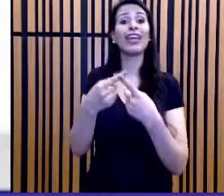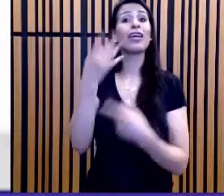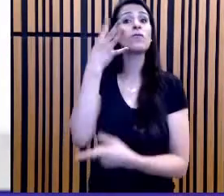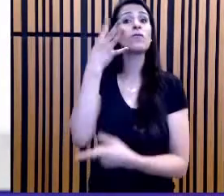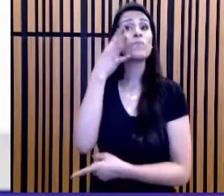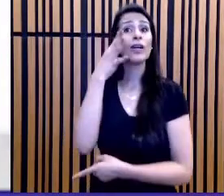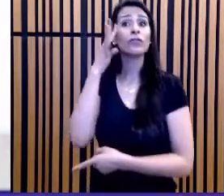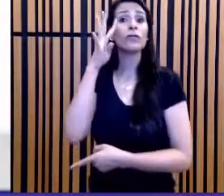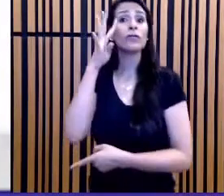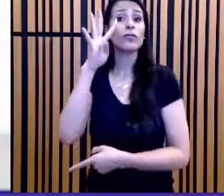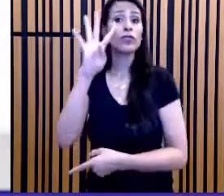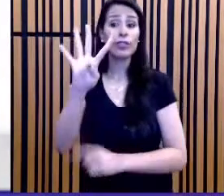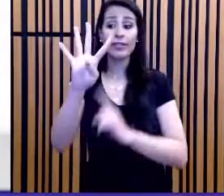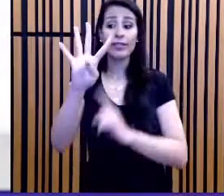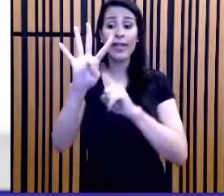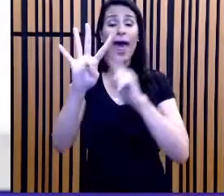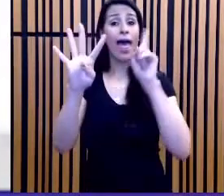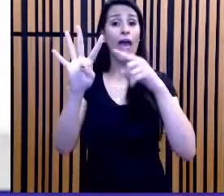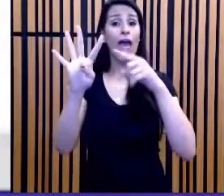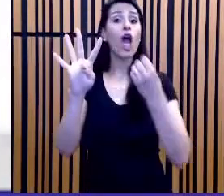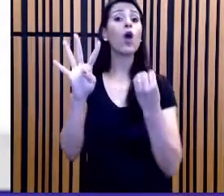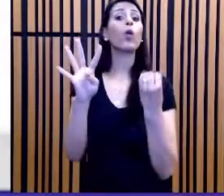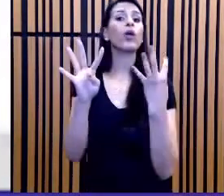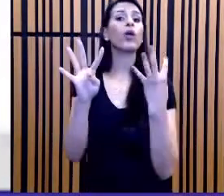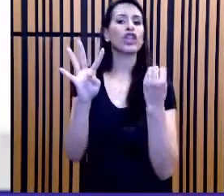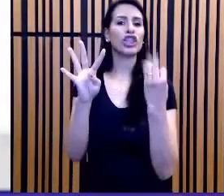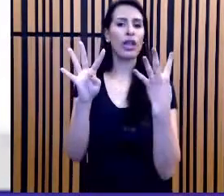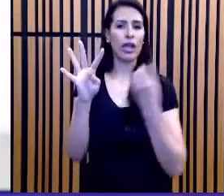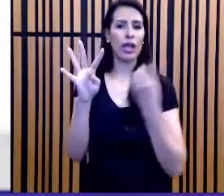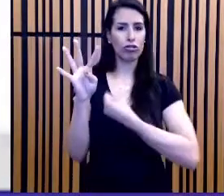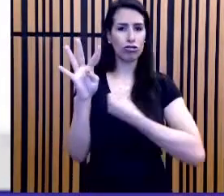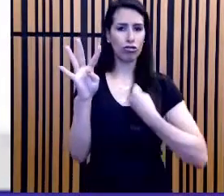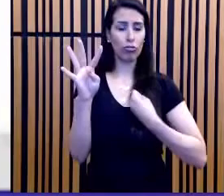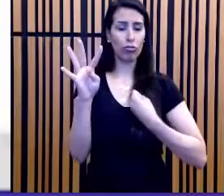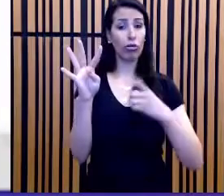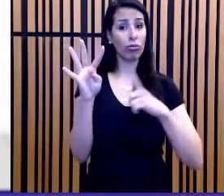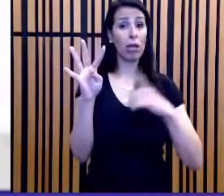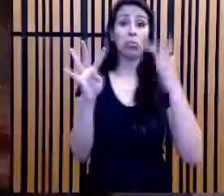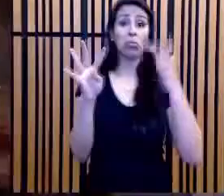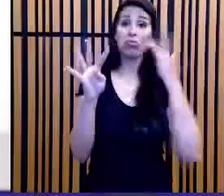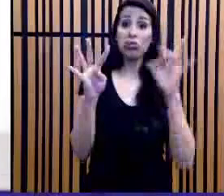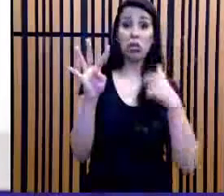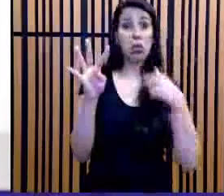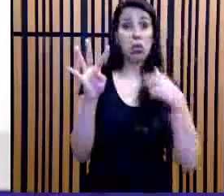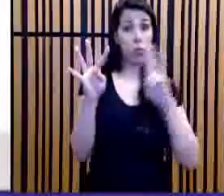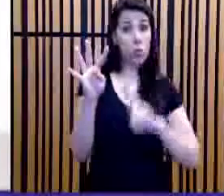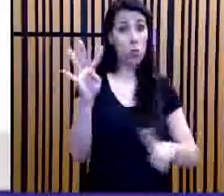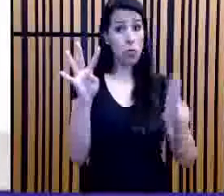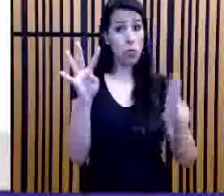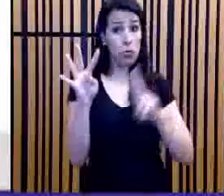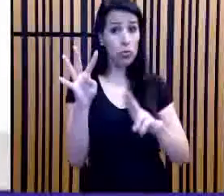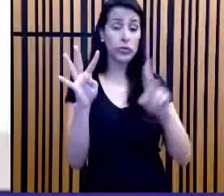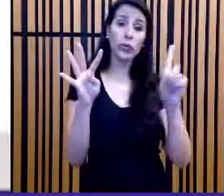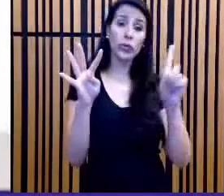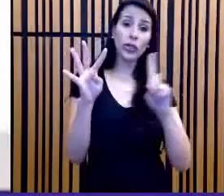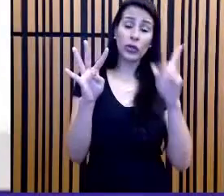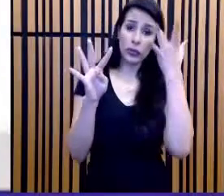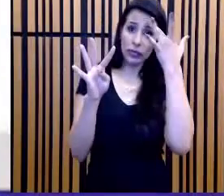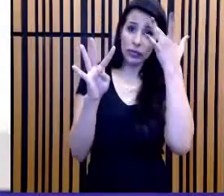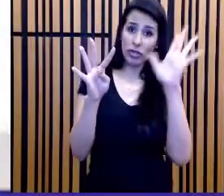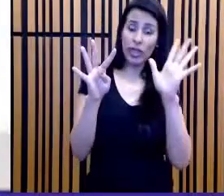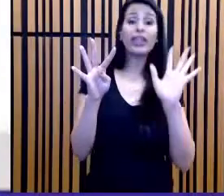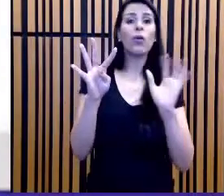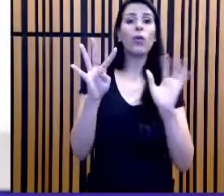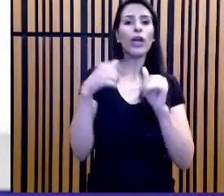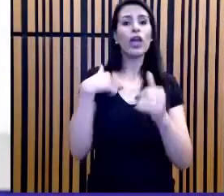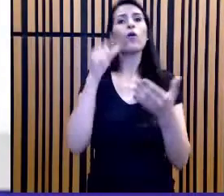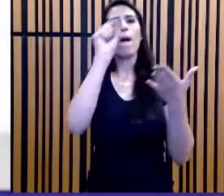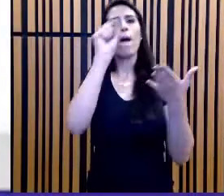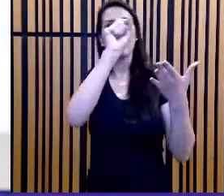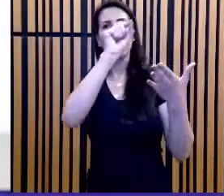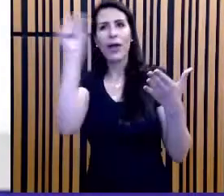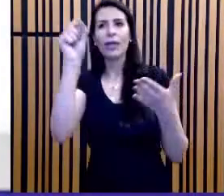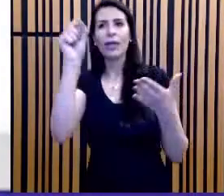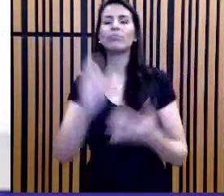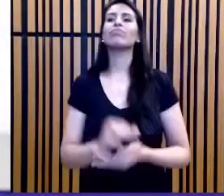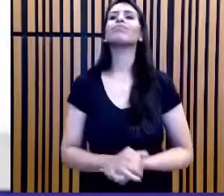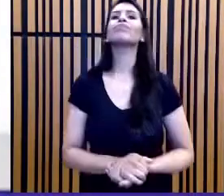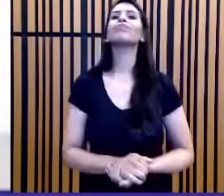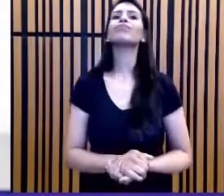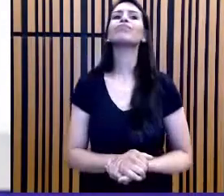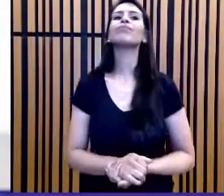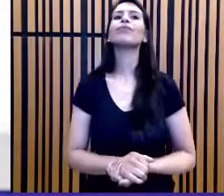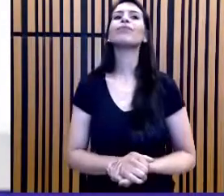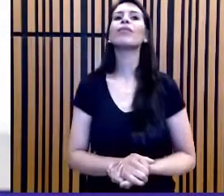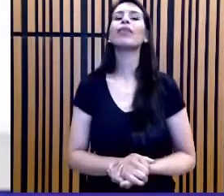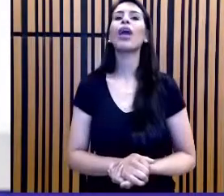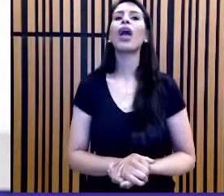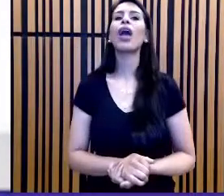quantitativo. Representa uma quantidade. Eu não sei se eu vou usar isso para alguma coisa, mas pode ser que eu use, portanto, fica o registro. A